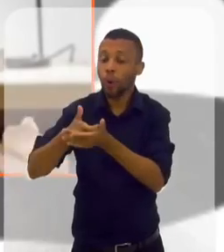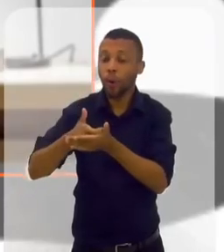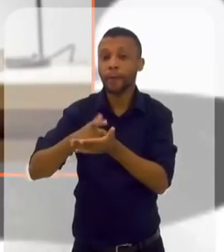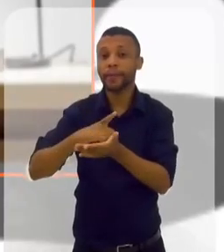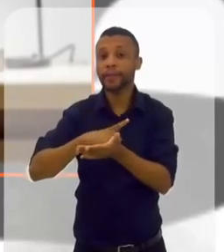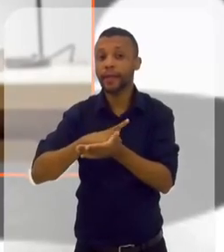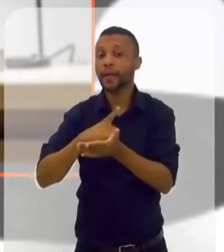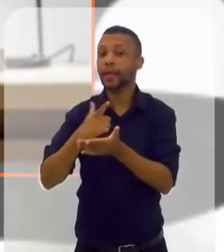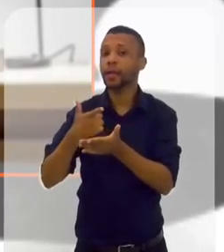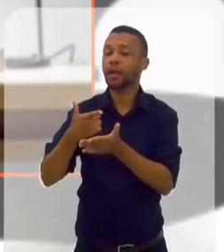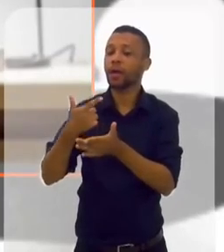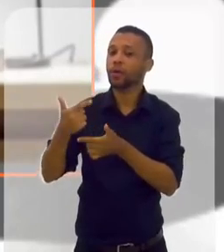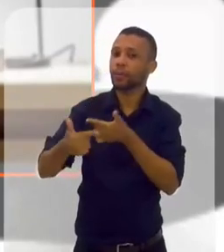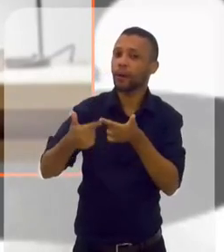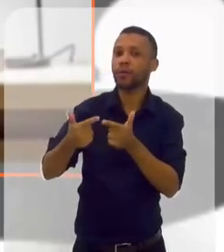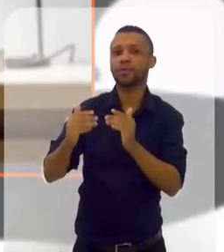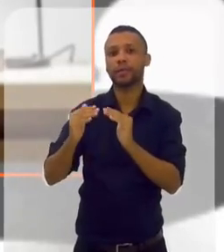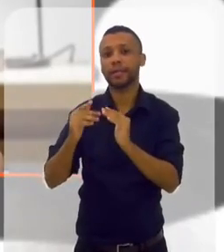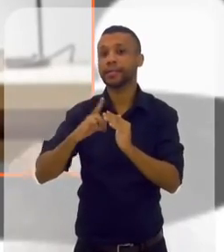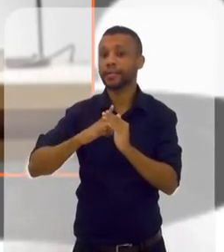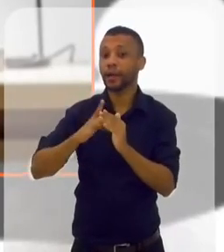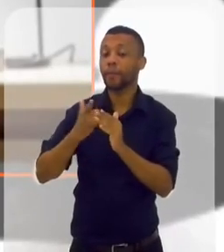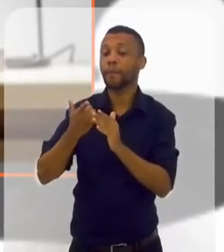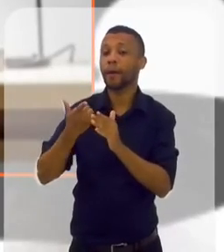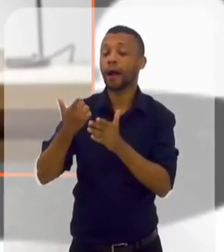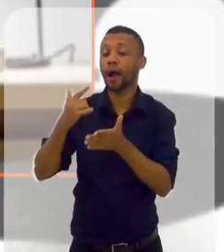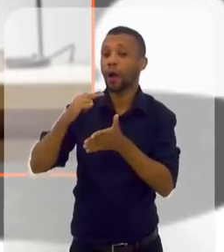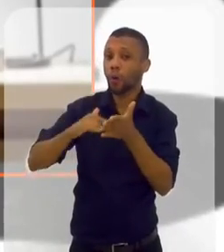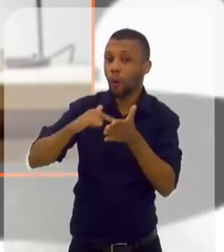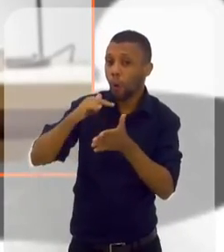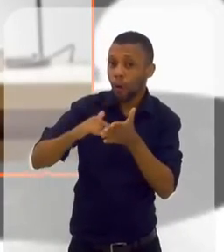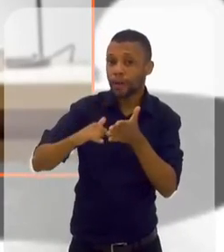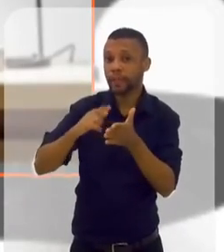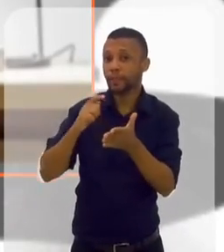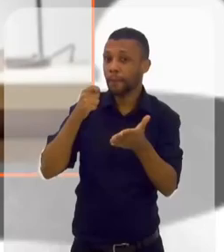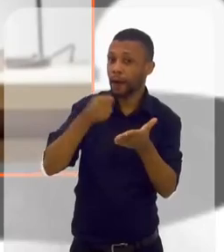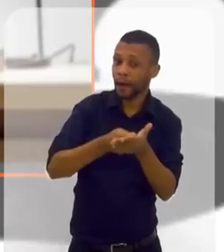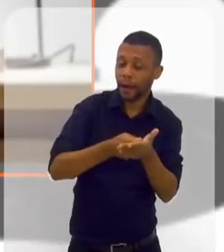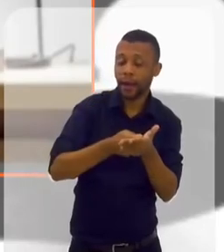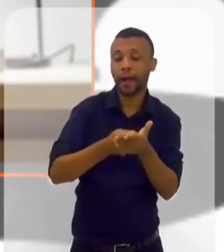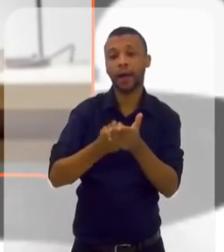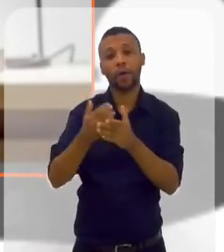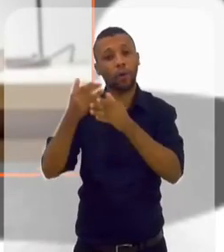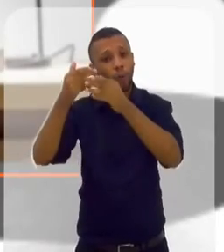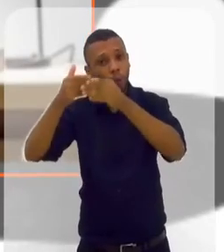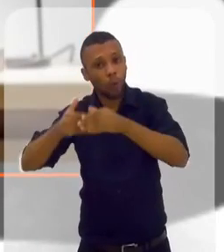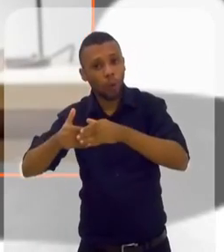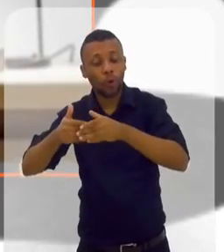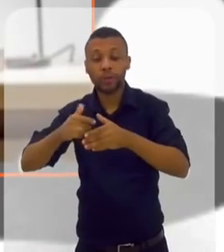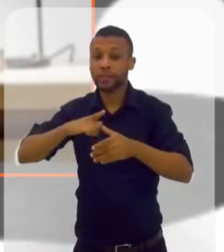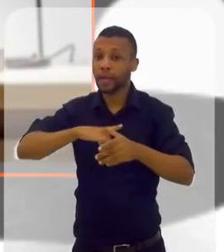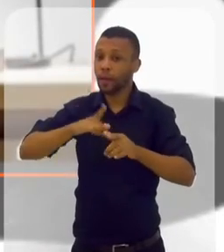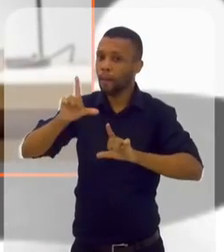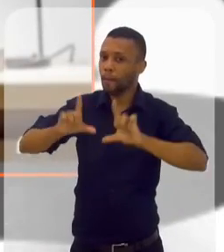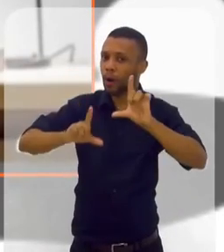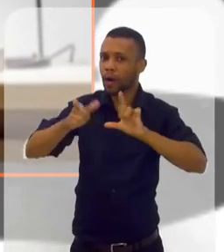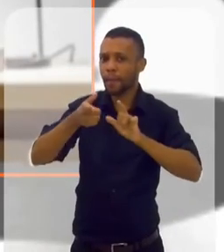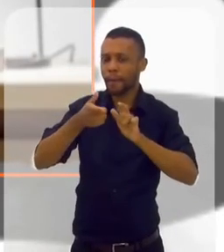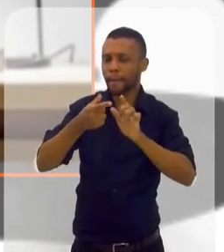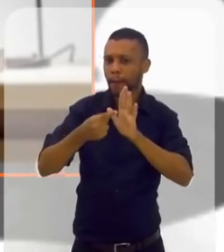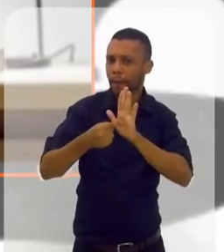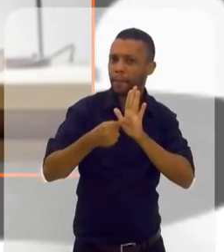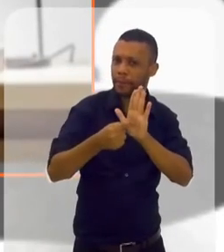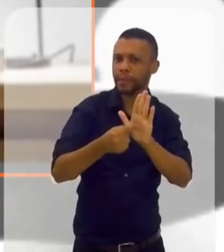com o filho, tem um dever de casa e amanhã o que é vai fazer e tem uma conta pra pagar, e tem um concurso pra prestar e tem um programa a apresentar, no meu caso.